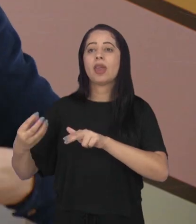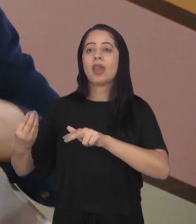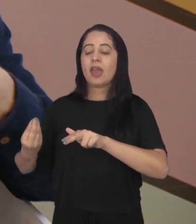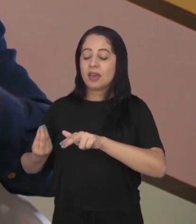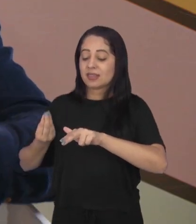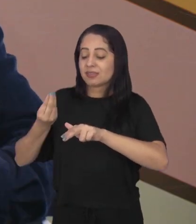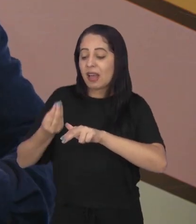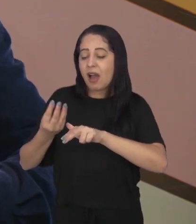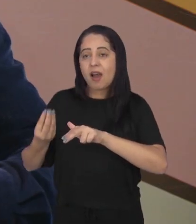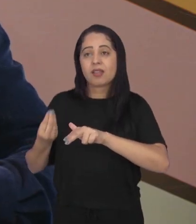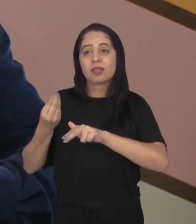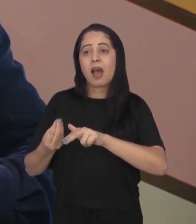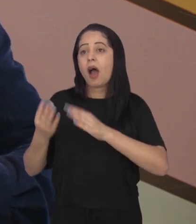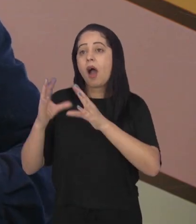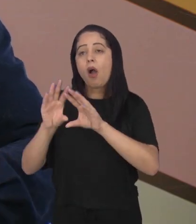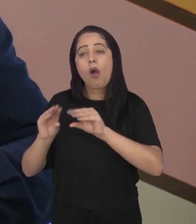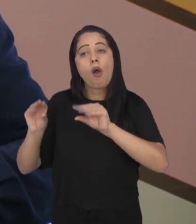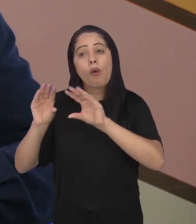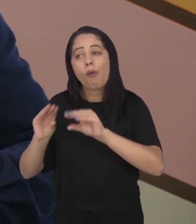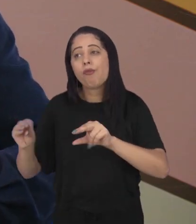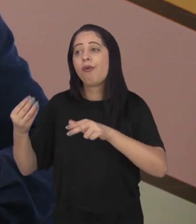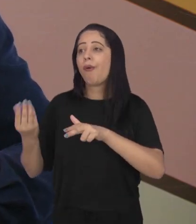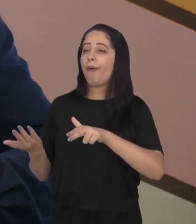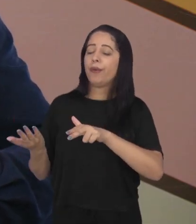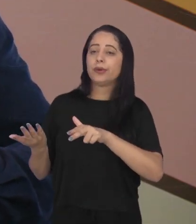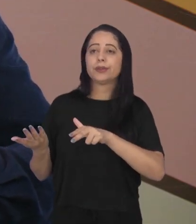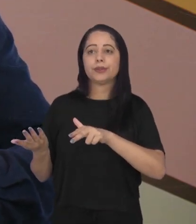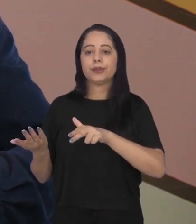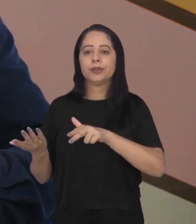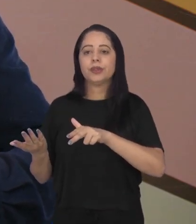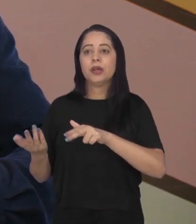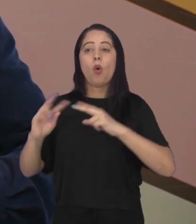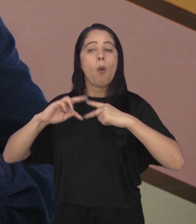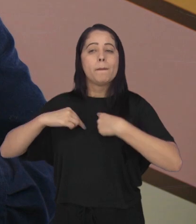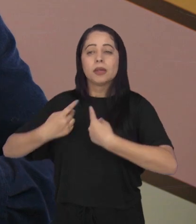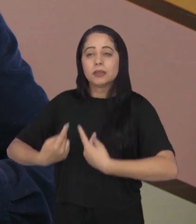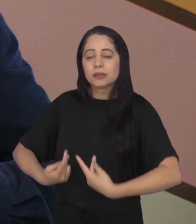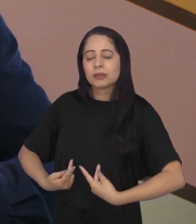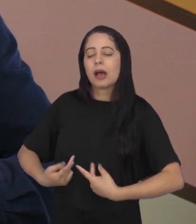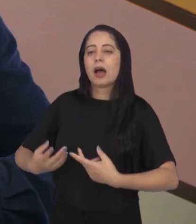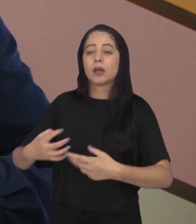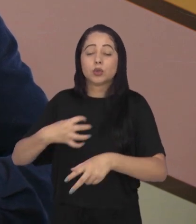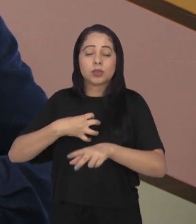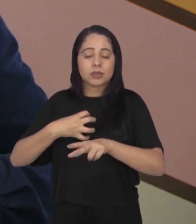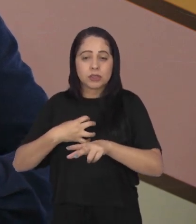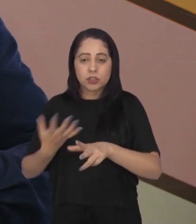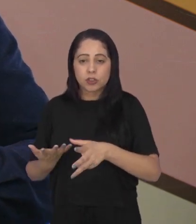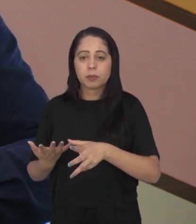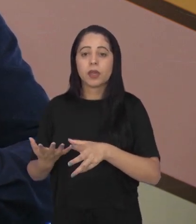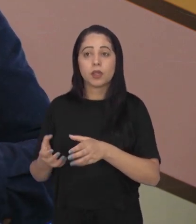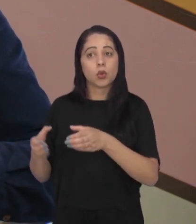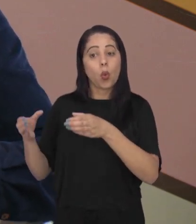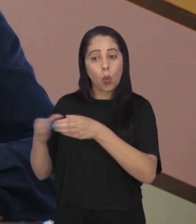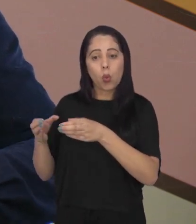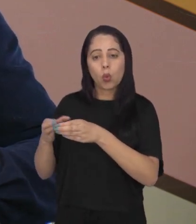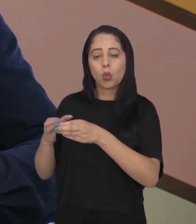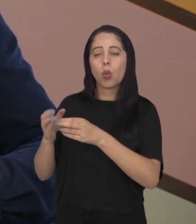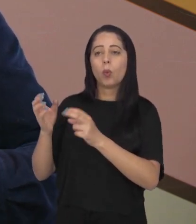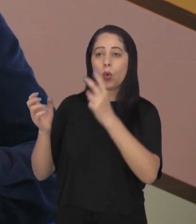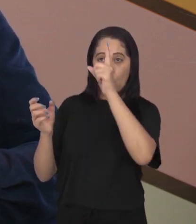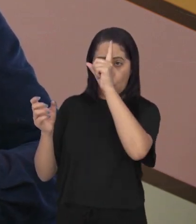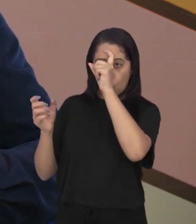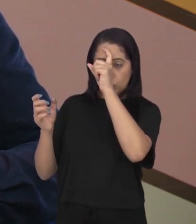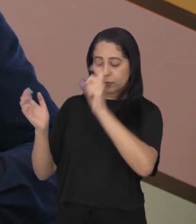colocar recursos, né? Então, nesse sentido, é um trabalho muito humanizado. A equipe, o Hospital